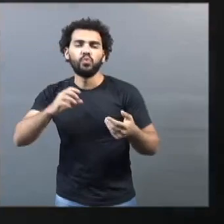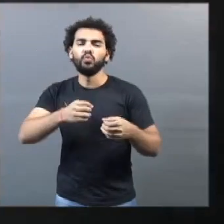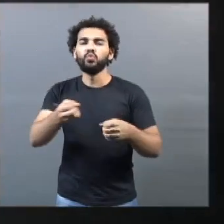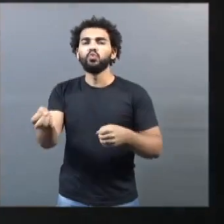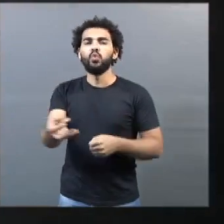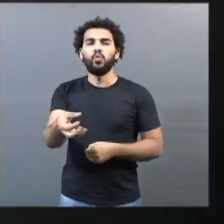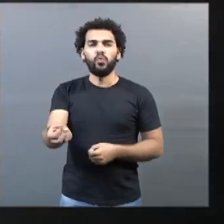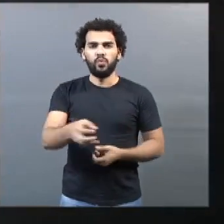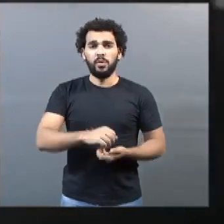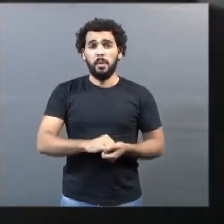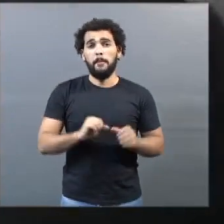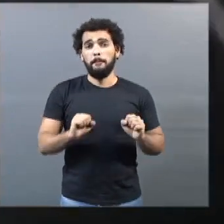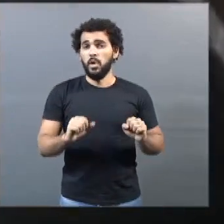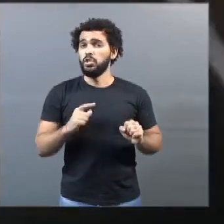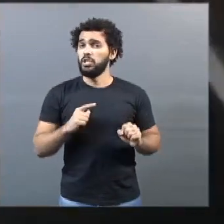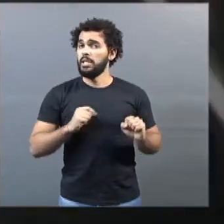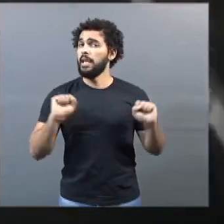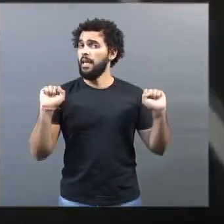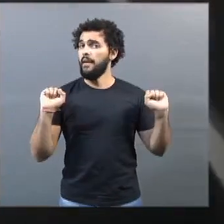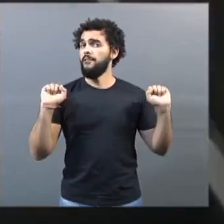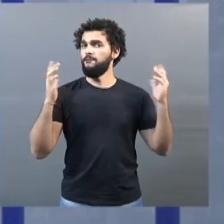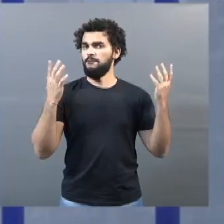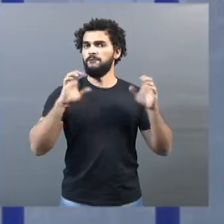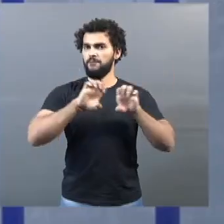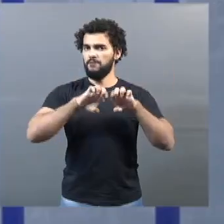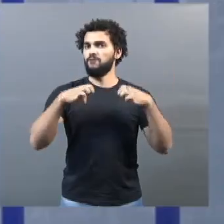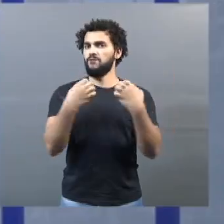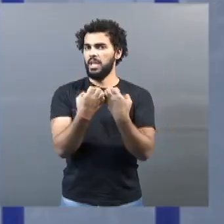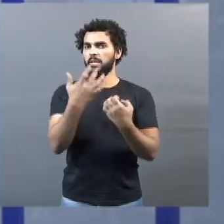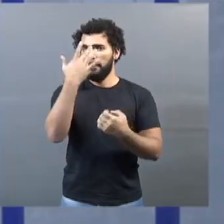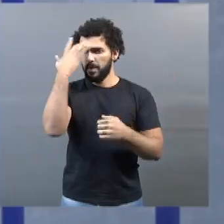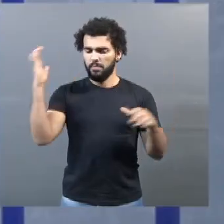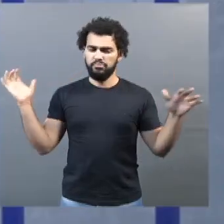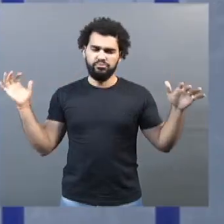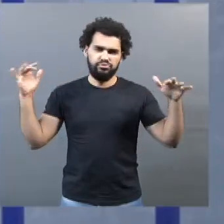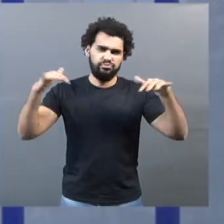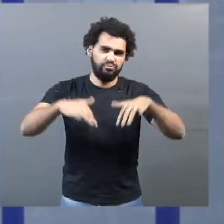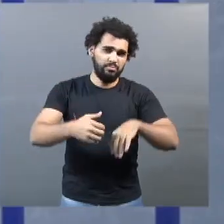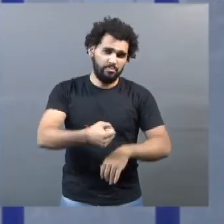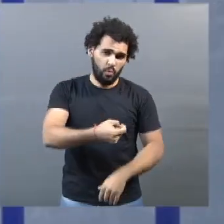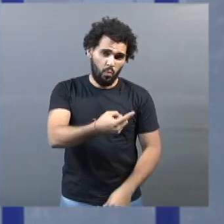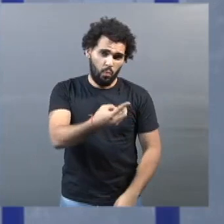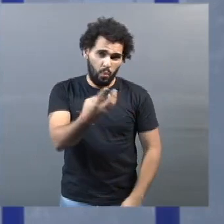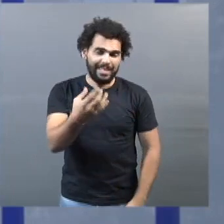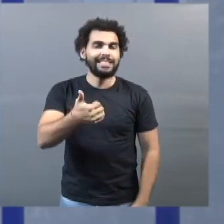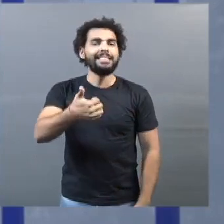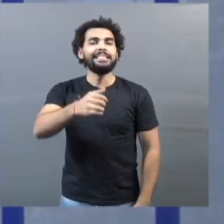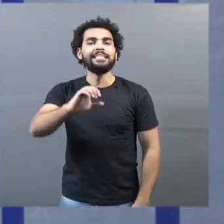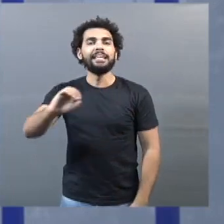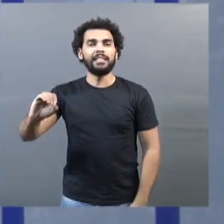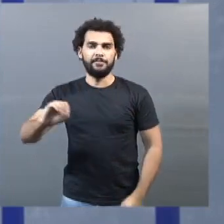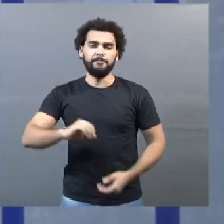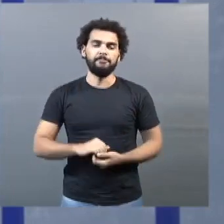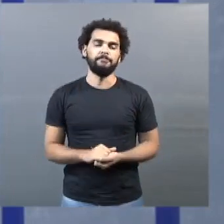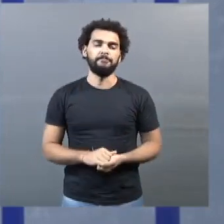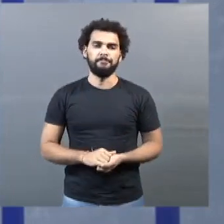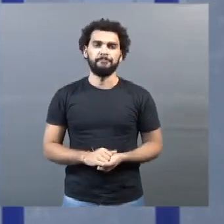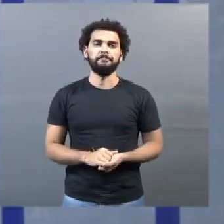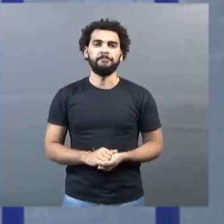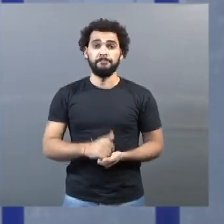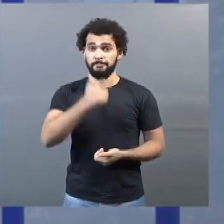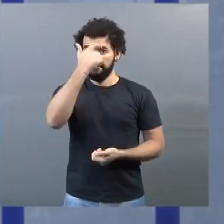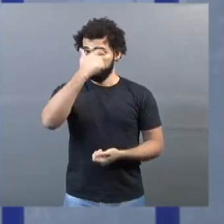tipo de evento até 100 pessoas. O prefeito de Uberlândia conduziu a live e esclareceu a população sobre a